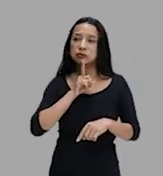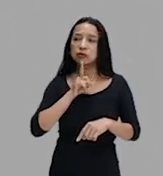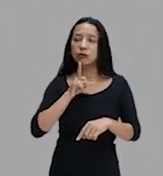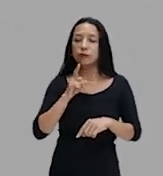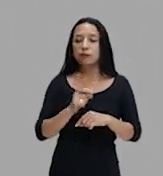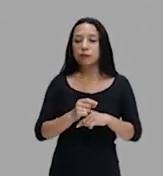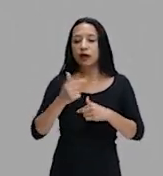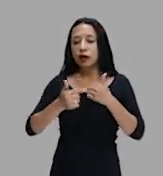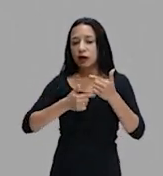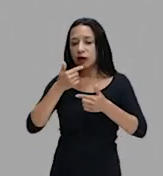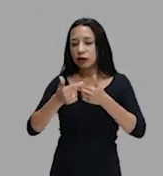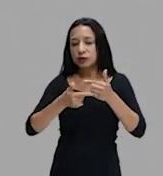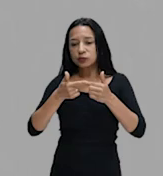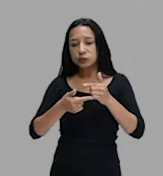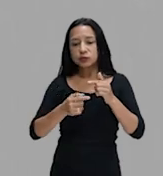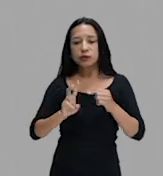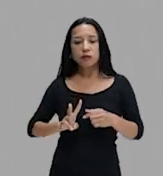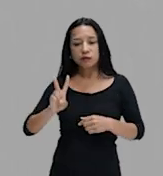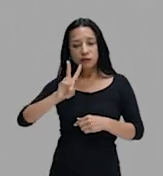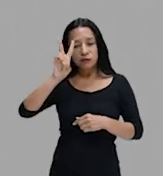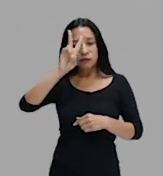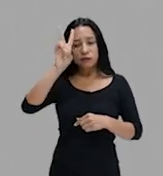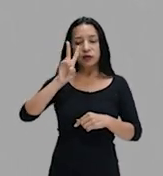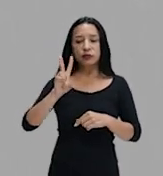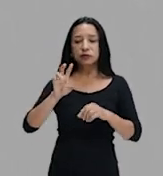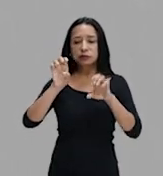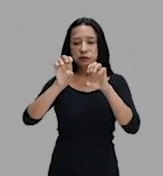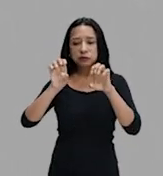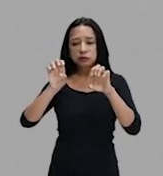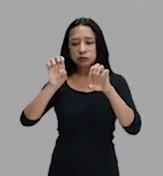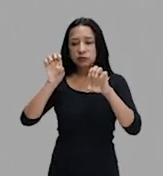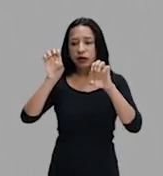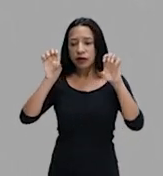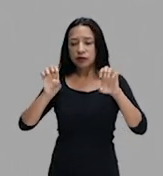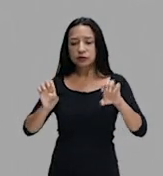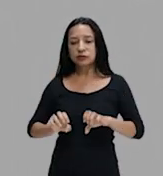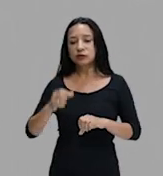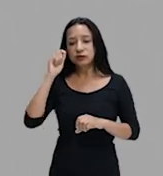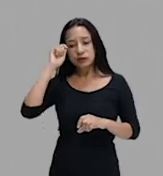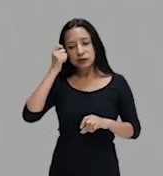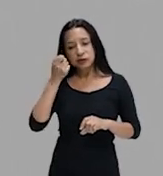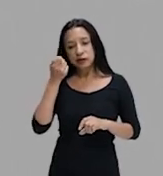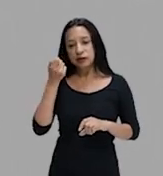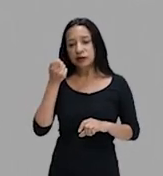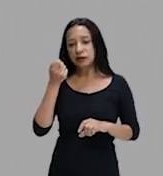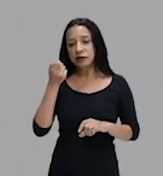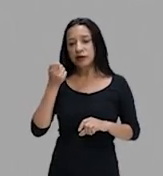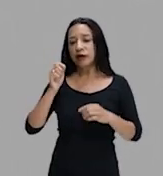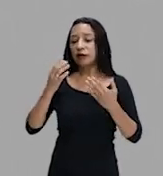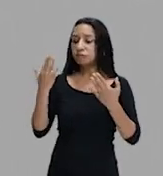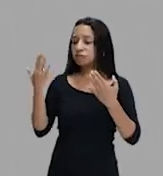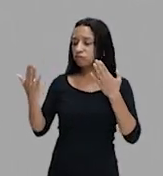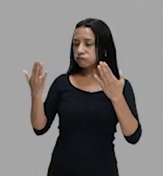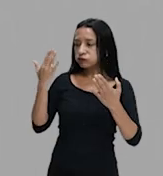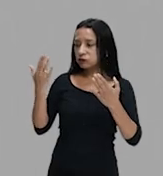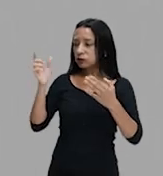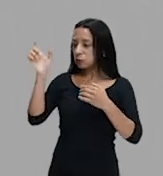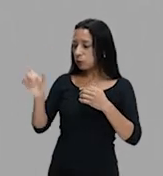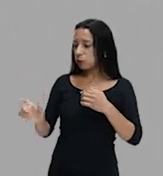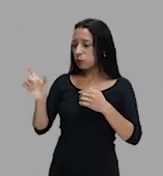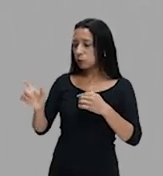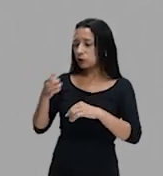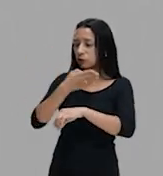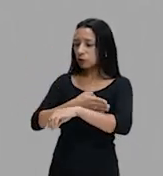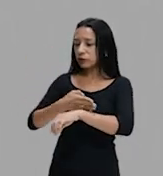valorizar a estética negra. A estética negra há em detrimento do modelo branco, ou seja, os